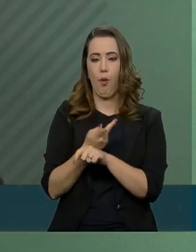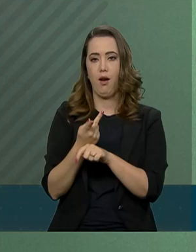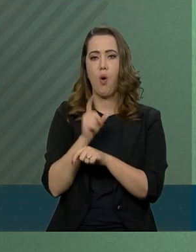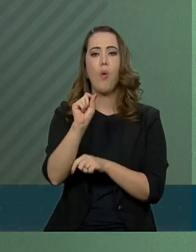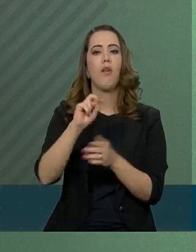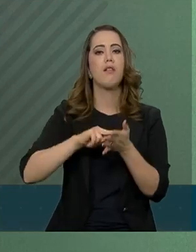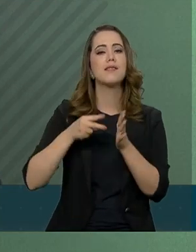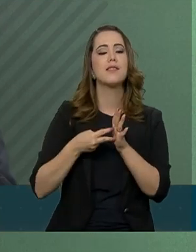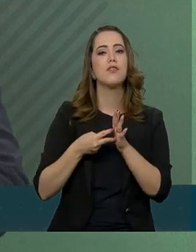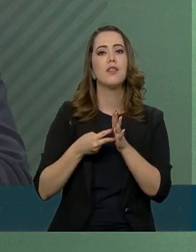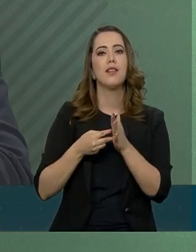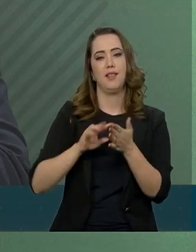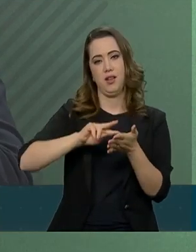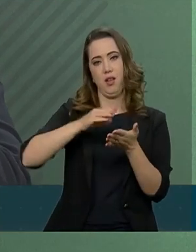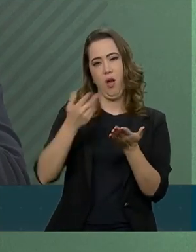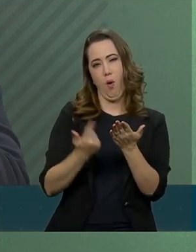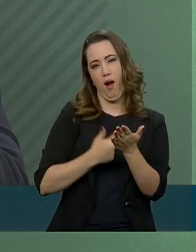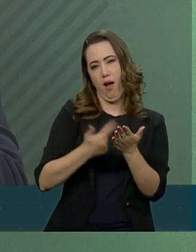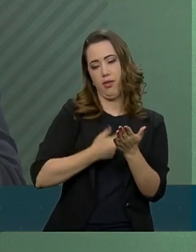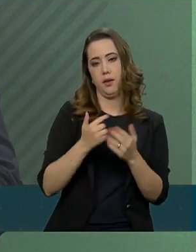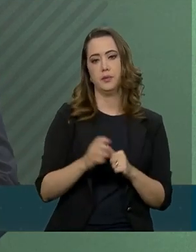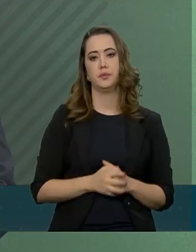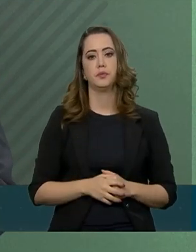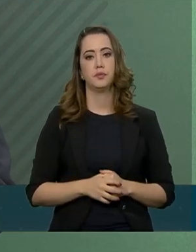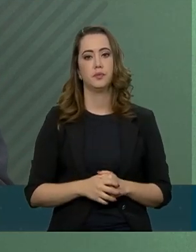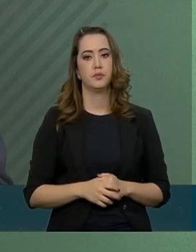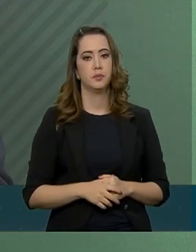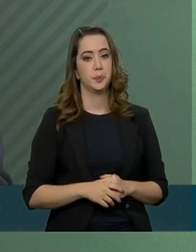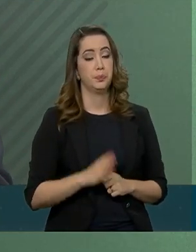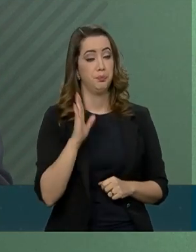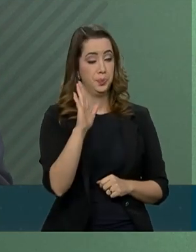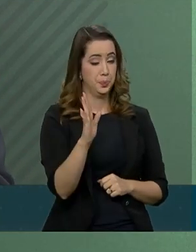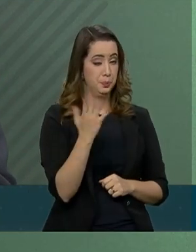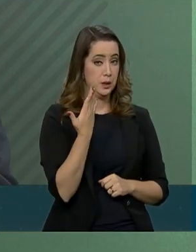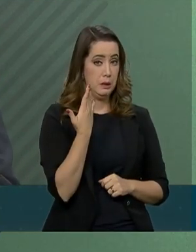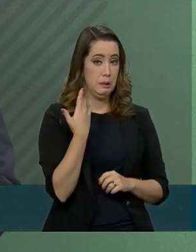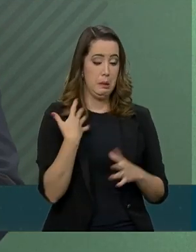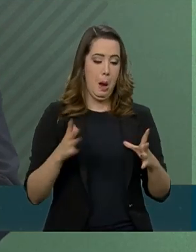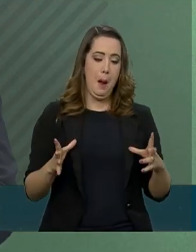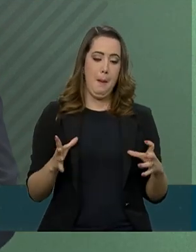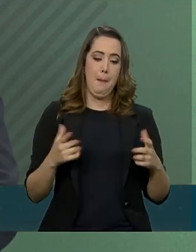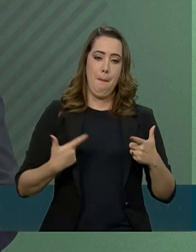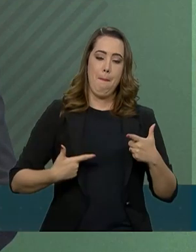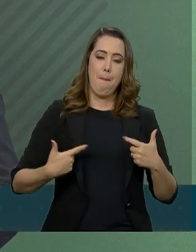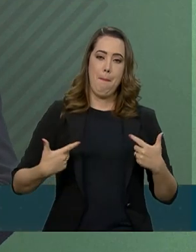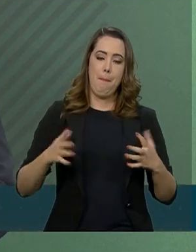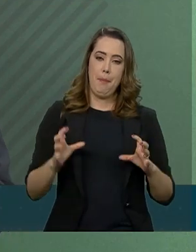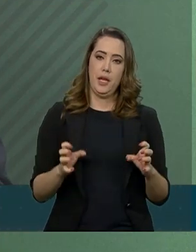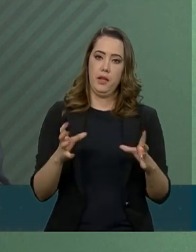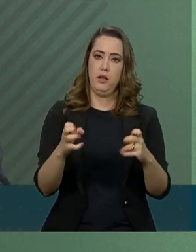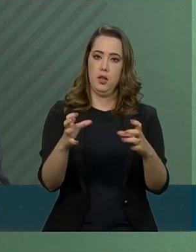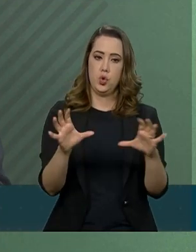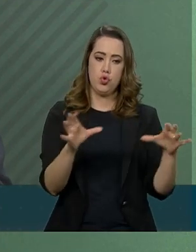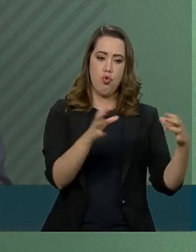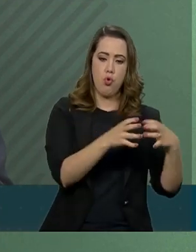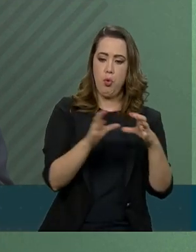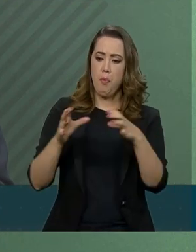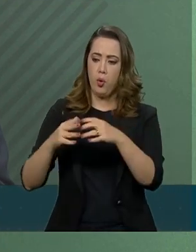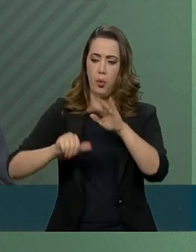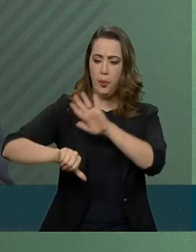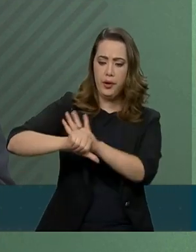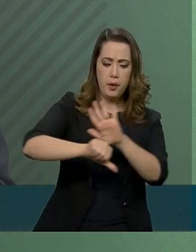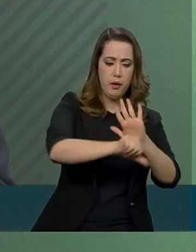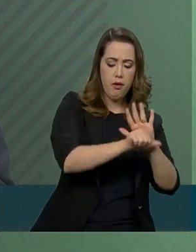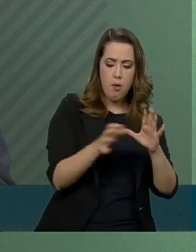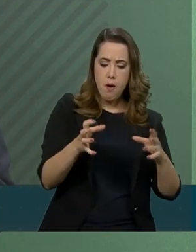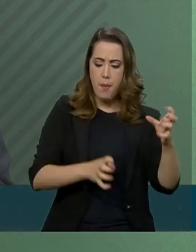Depois eu explico. Briga de facções em presídio da Altamira, Paraná. Então, em resposta, o Ministério da Justiça e da